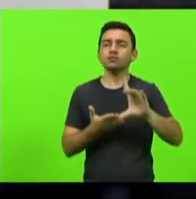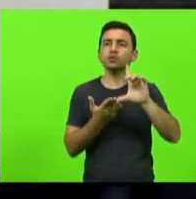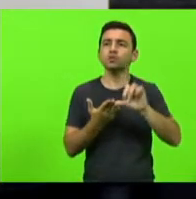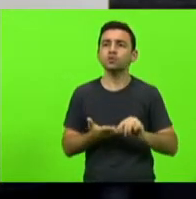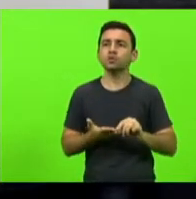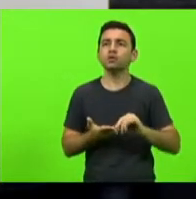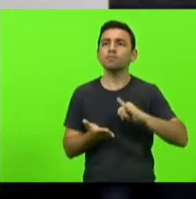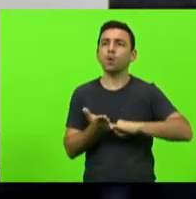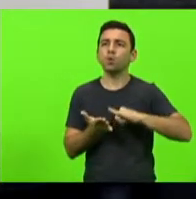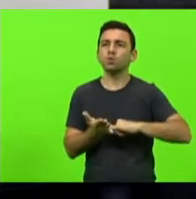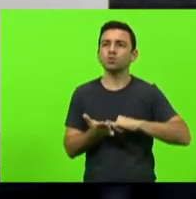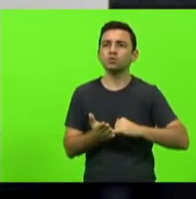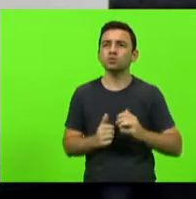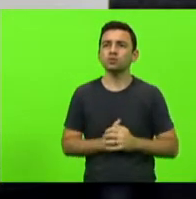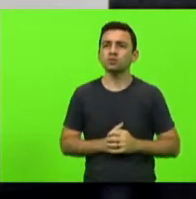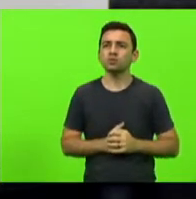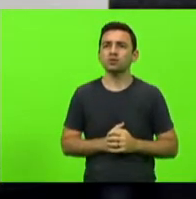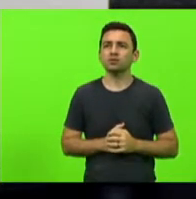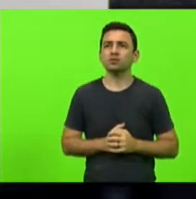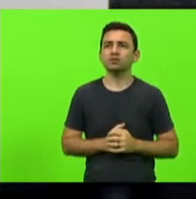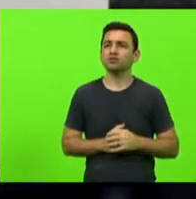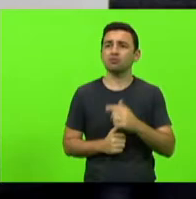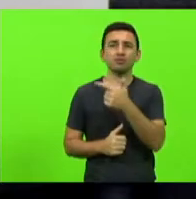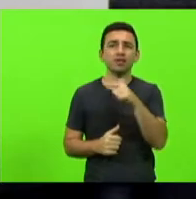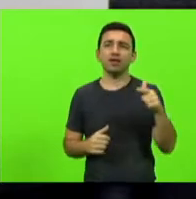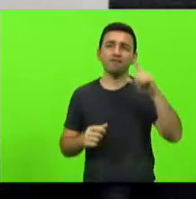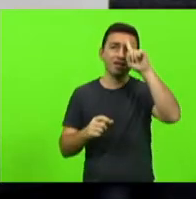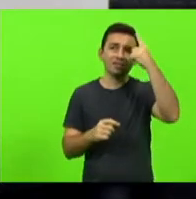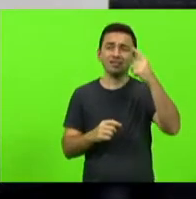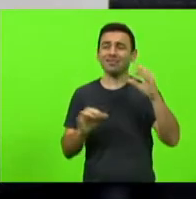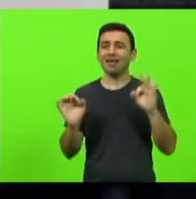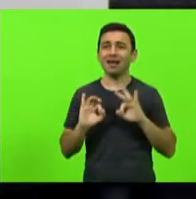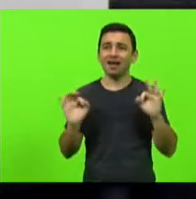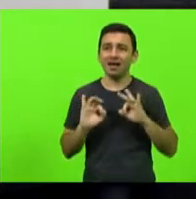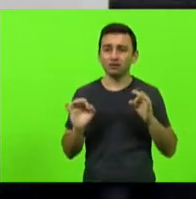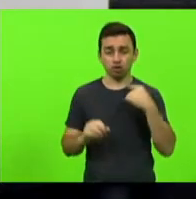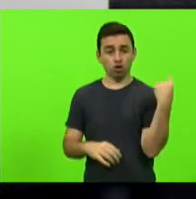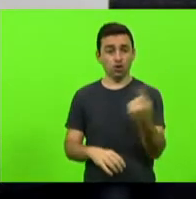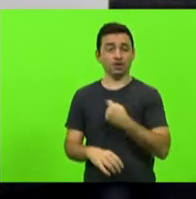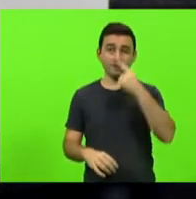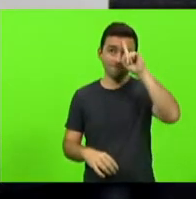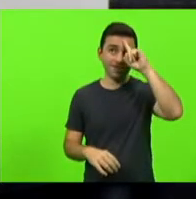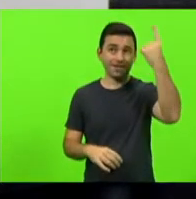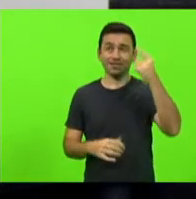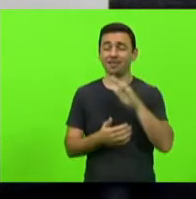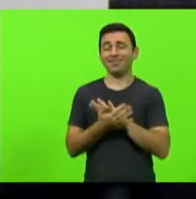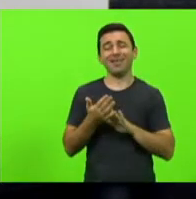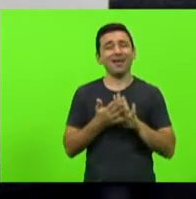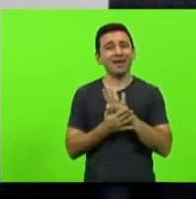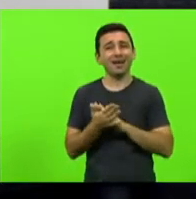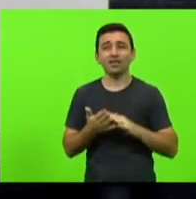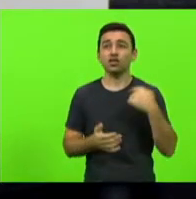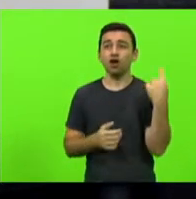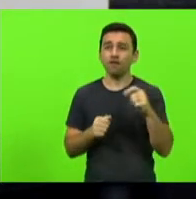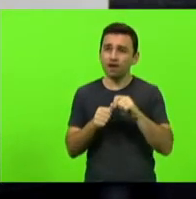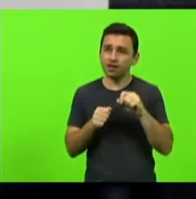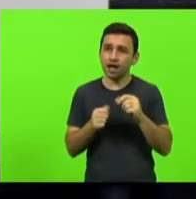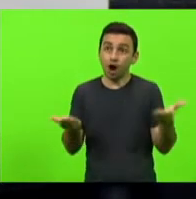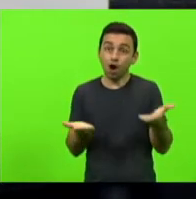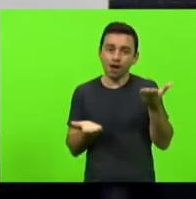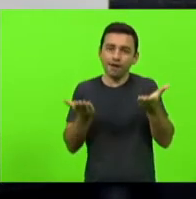e ninguém está inventando nada nós não estamos inventando nada o que nós estamos fazendo é equilibrar